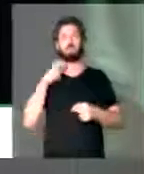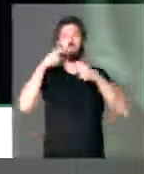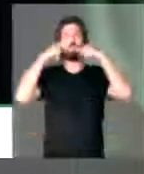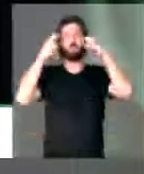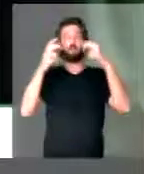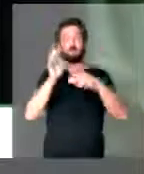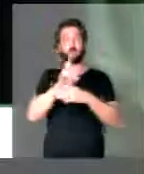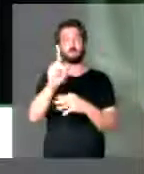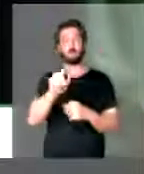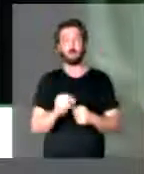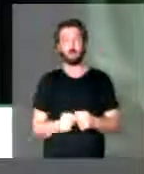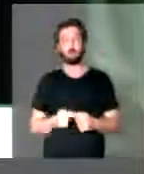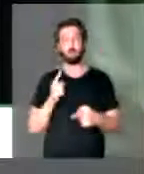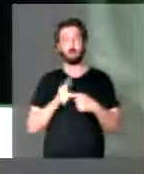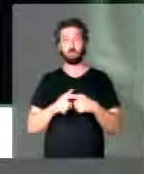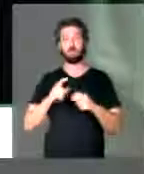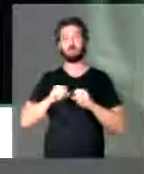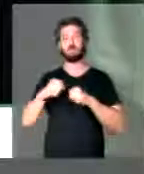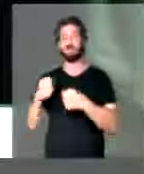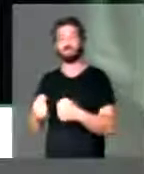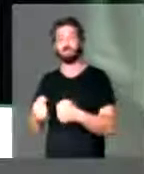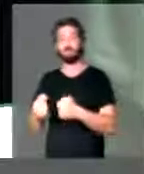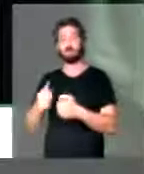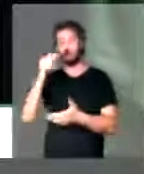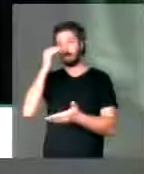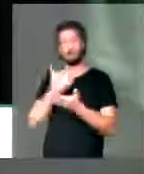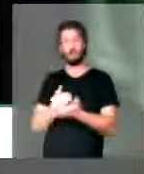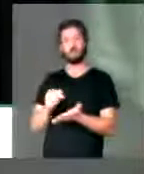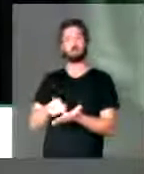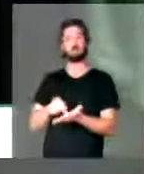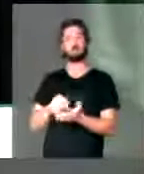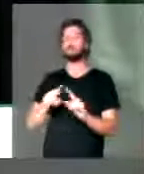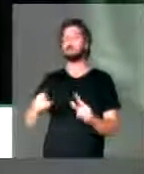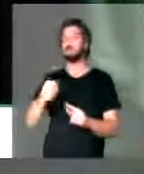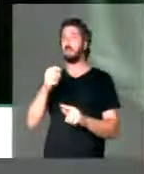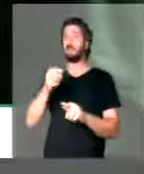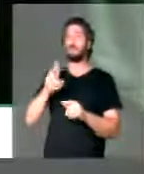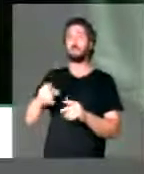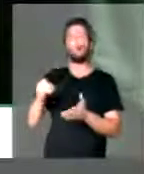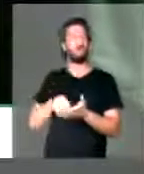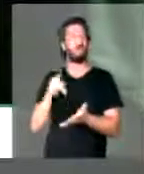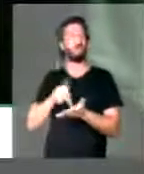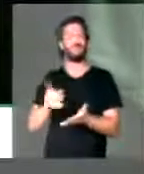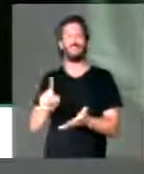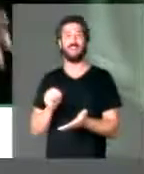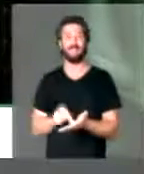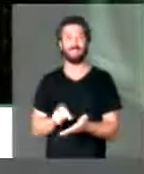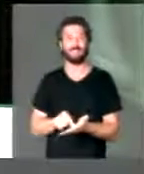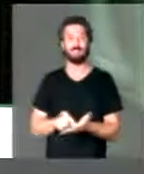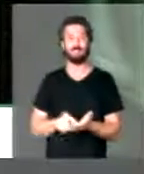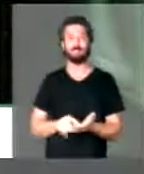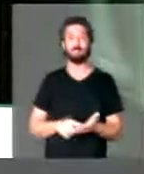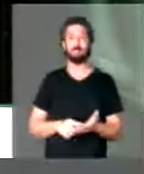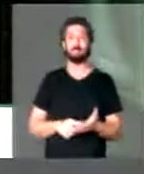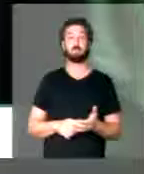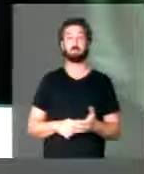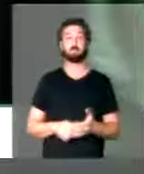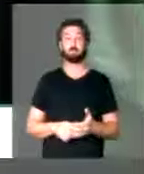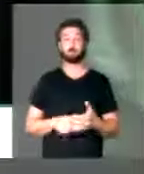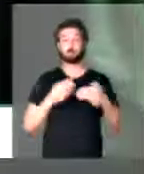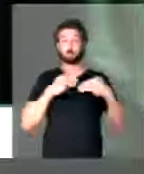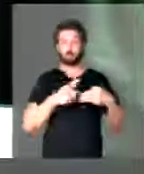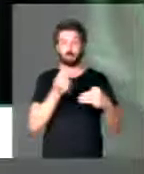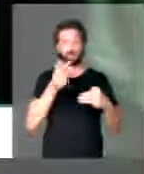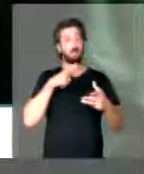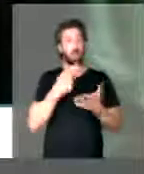vergonha nos seus Estados quando eles defendem uma tese e que na verdade não é bem assim o que falaram. Esse olhar fazendário já foi um